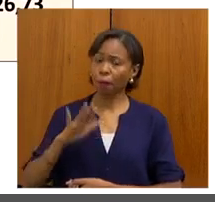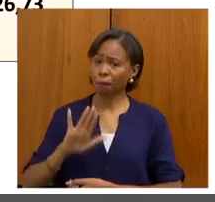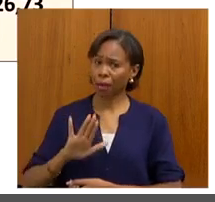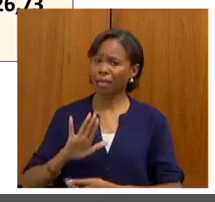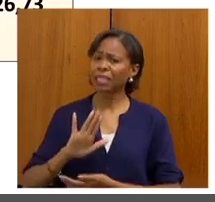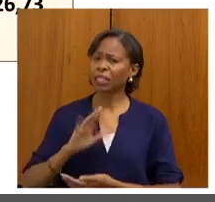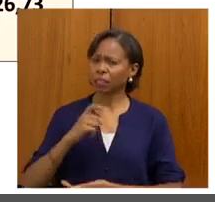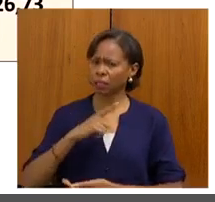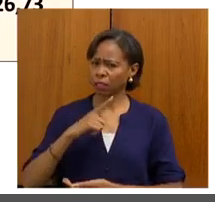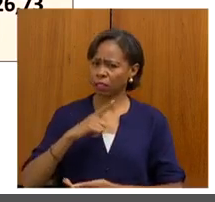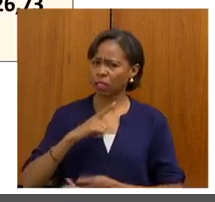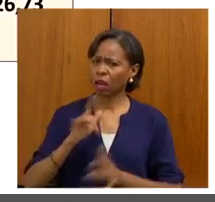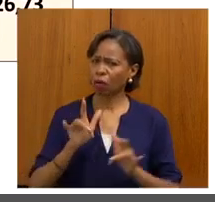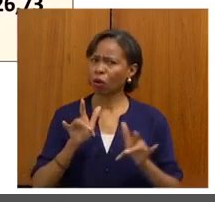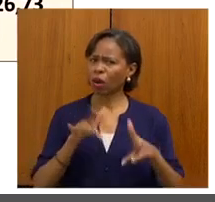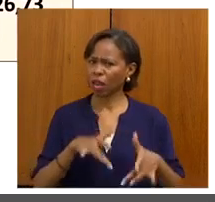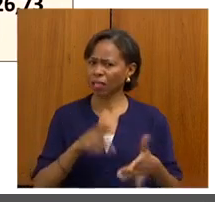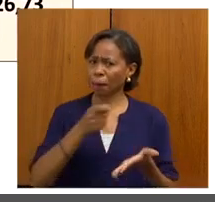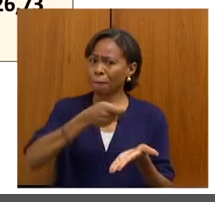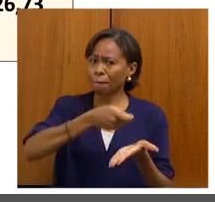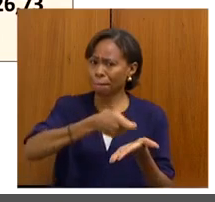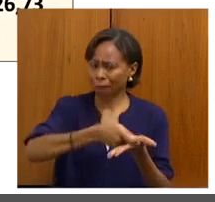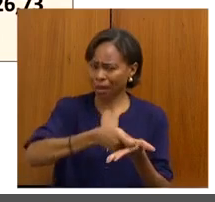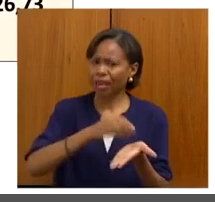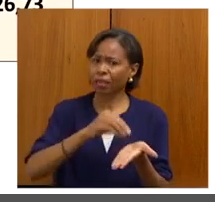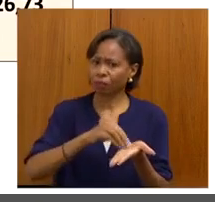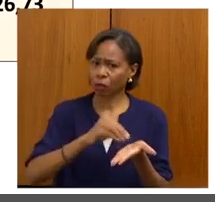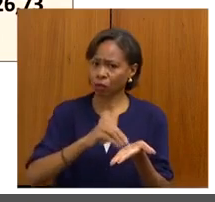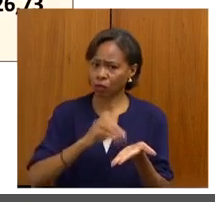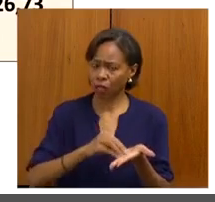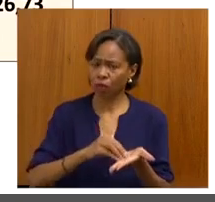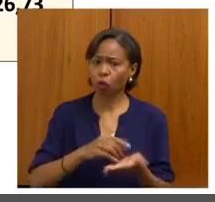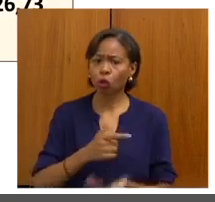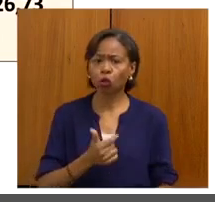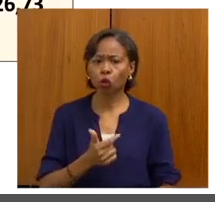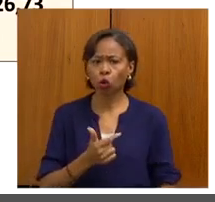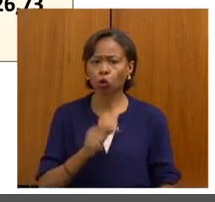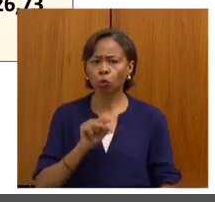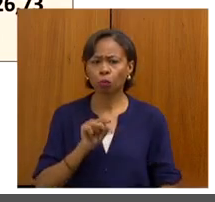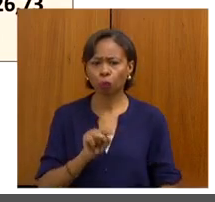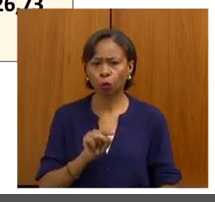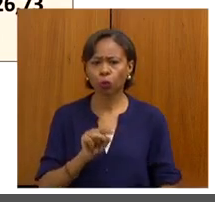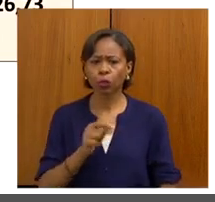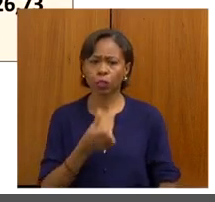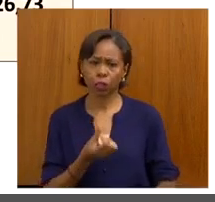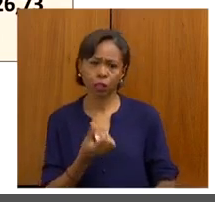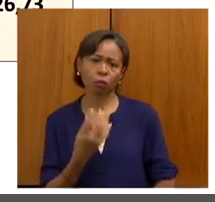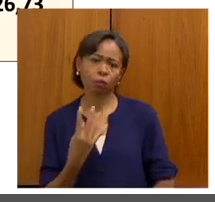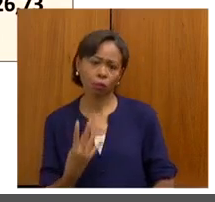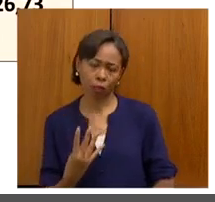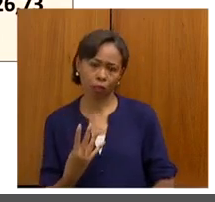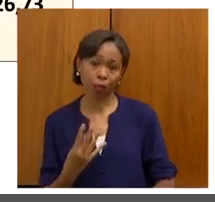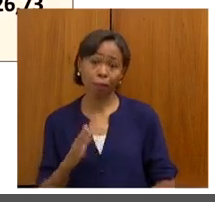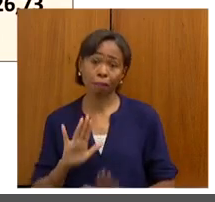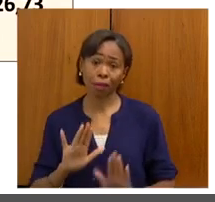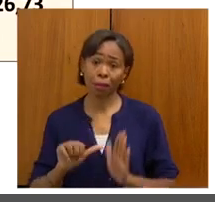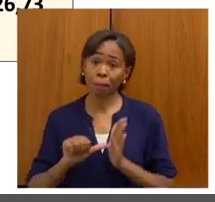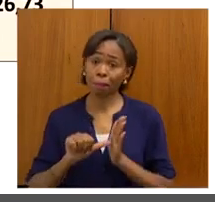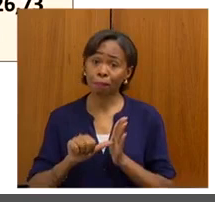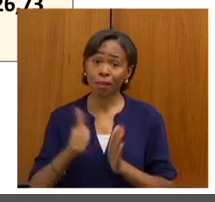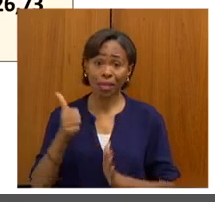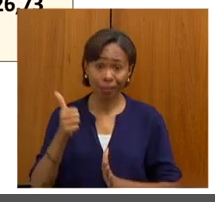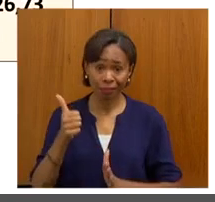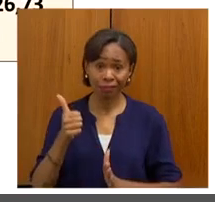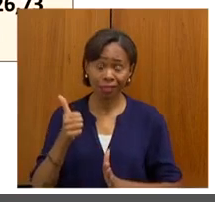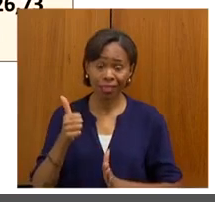não processado, de outros anos, 12,74%. E pela primeira vez na história da saúde pública de Minas, o